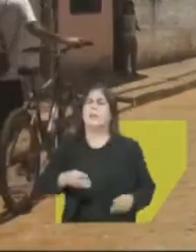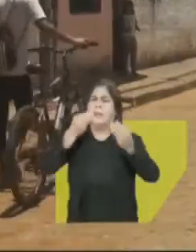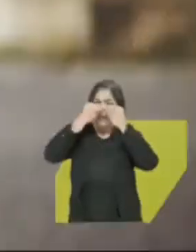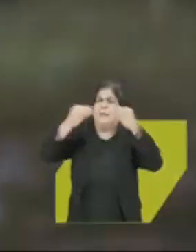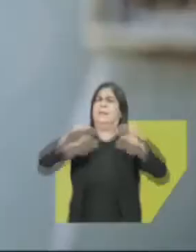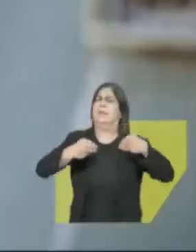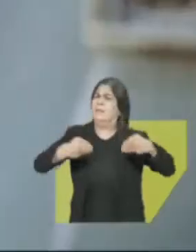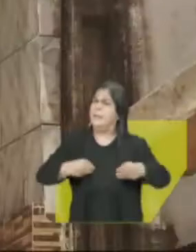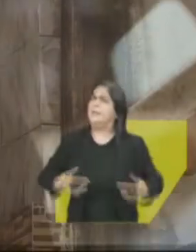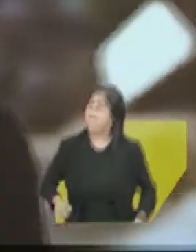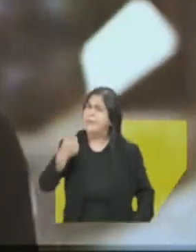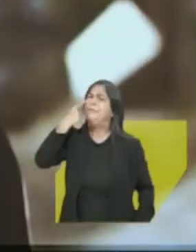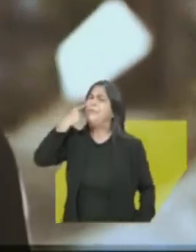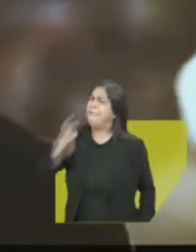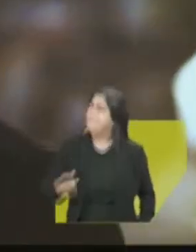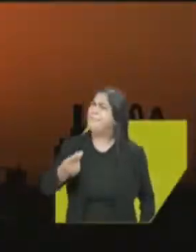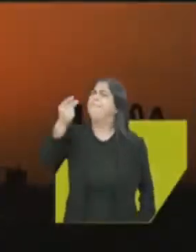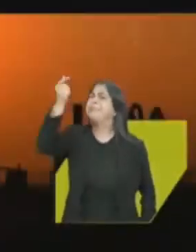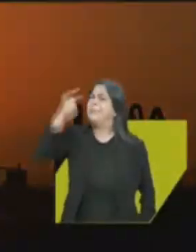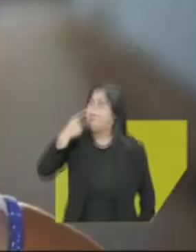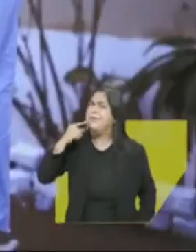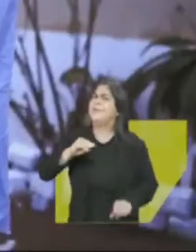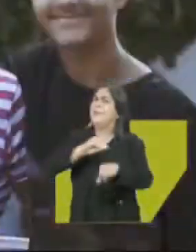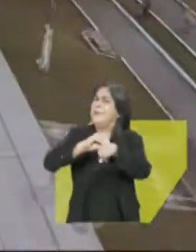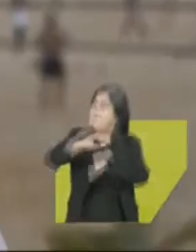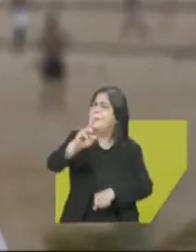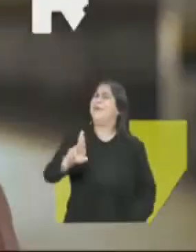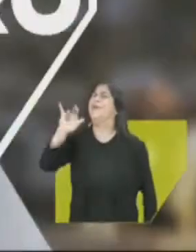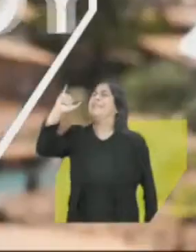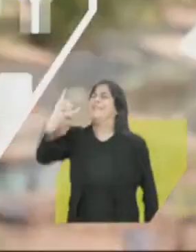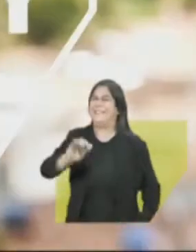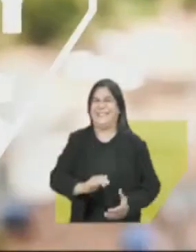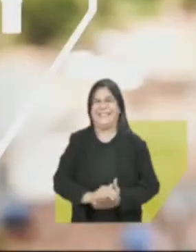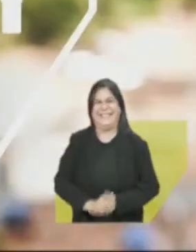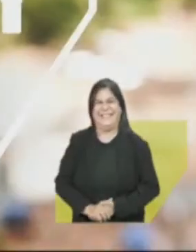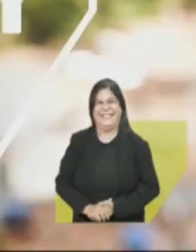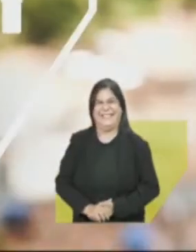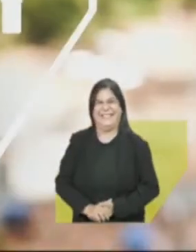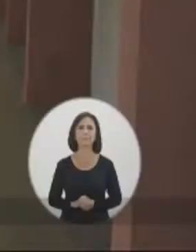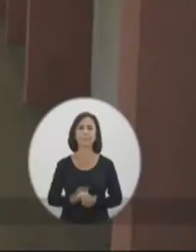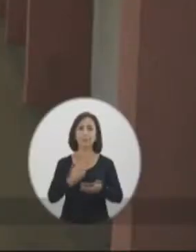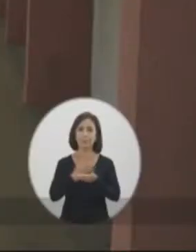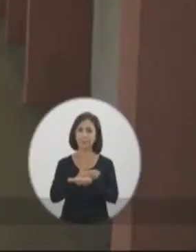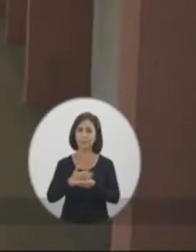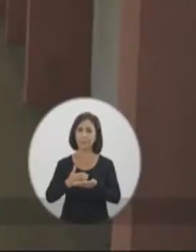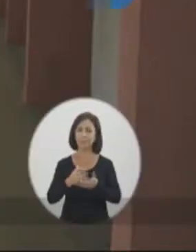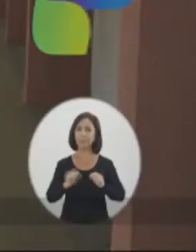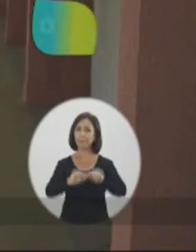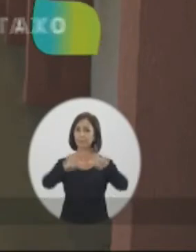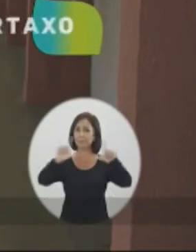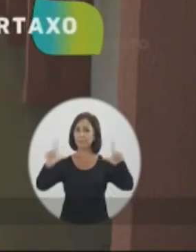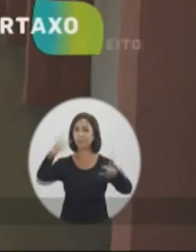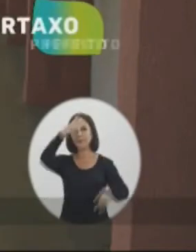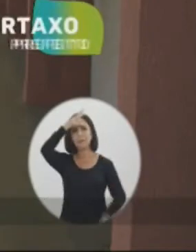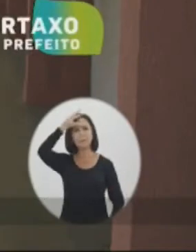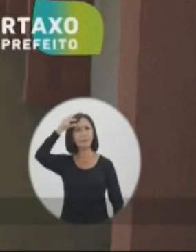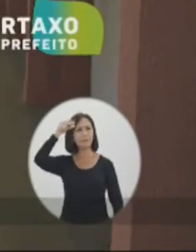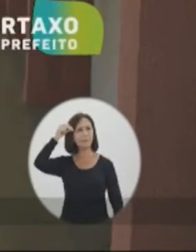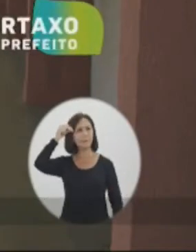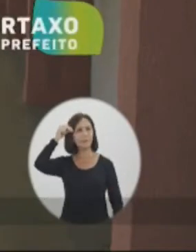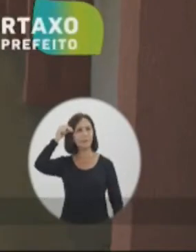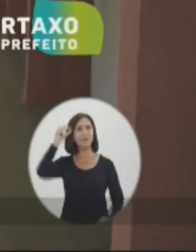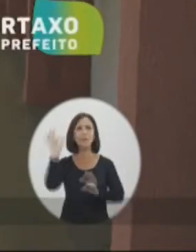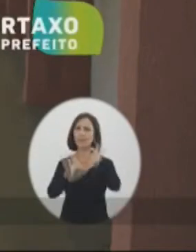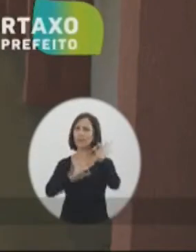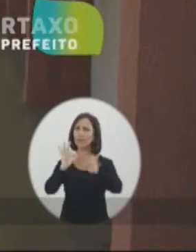escanteado, se liga na ideia, vou te dar uma luz, é melhor Rui. Começa agora o guia da prefeita, que